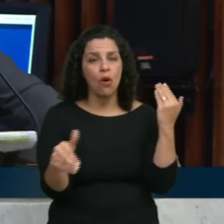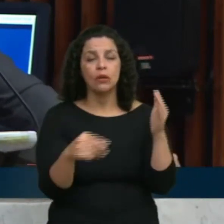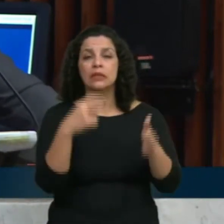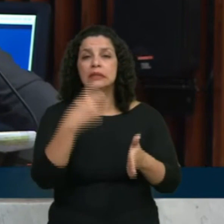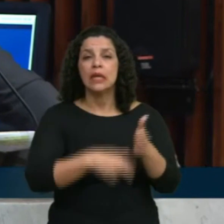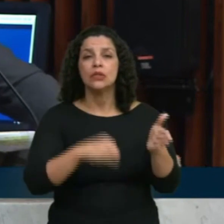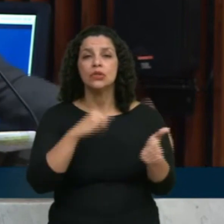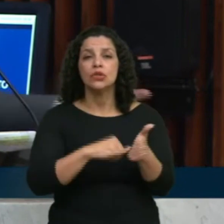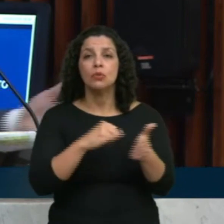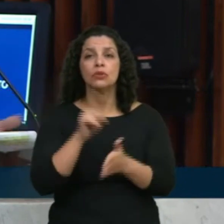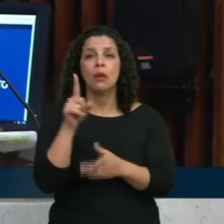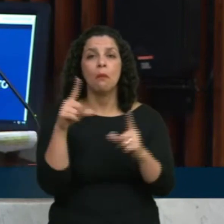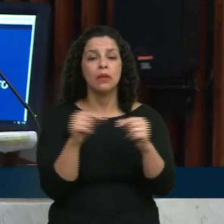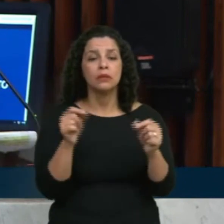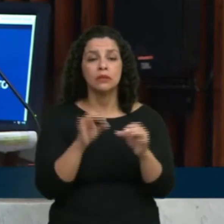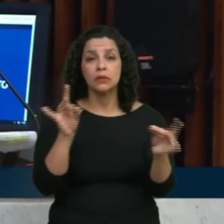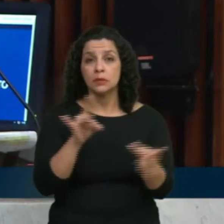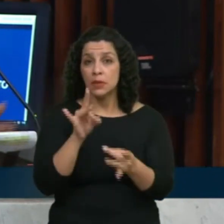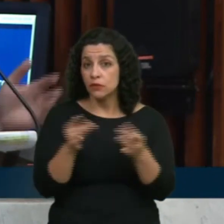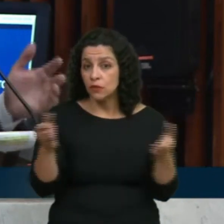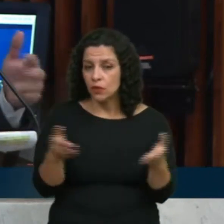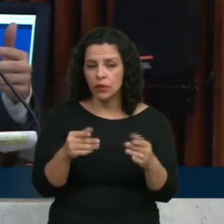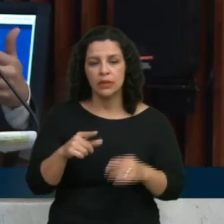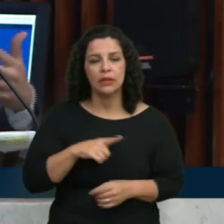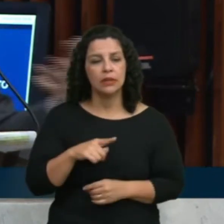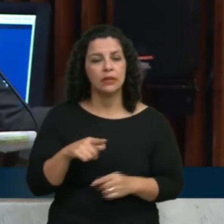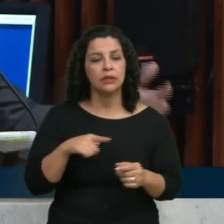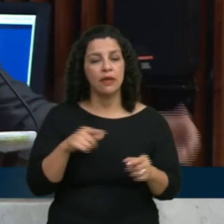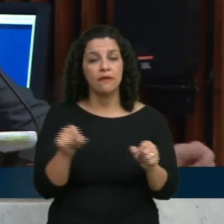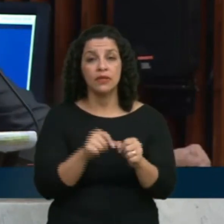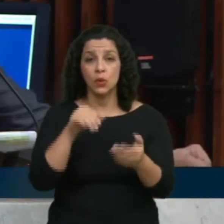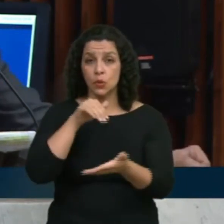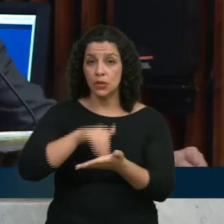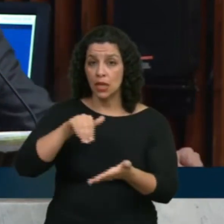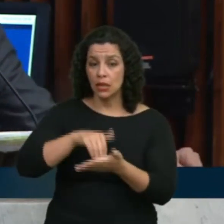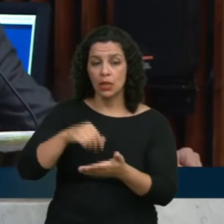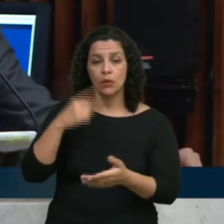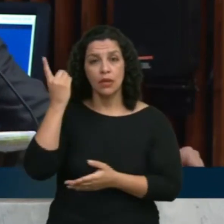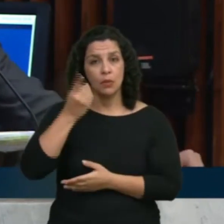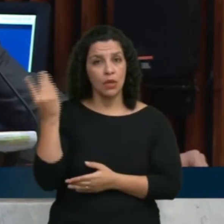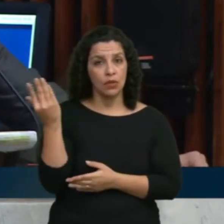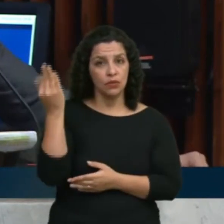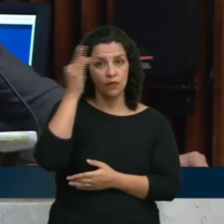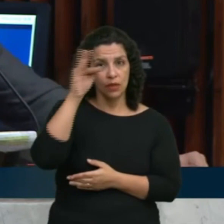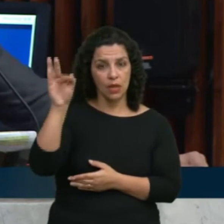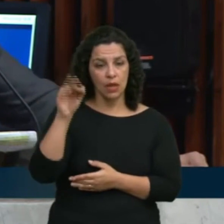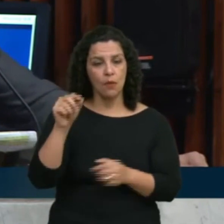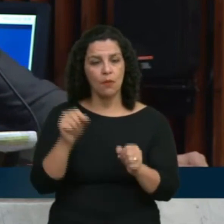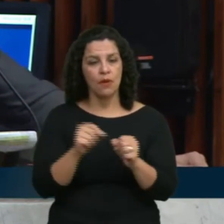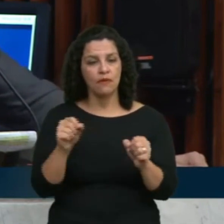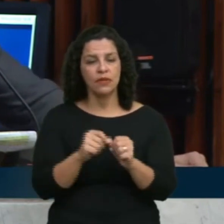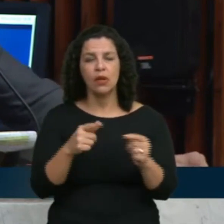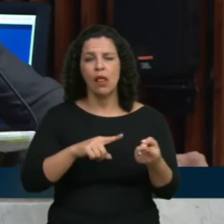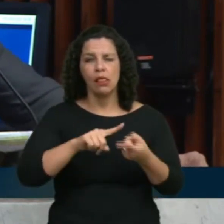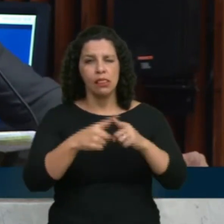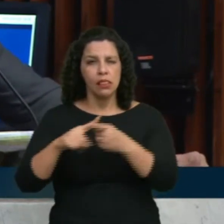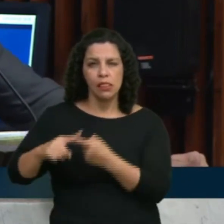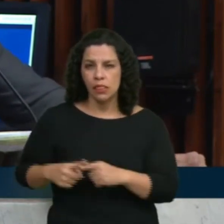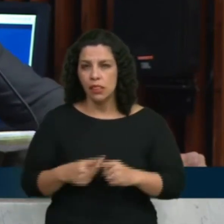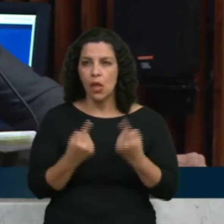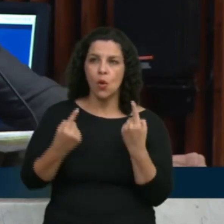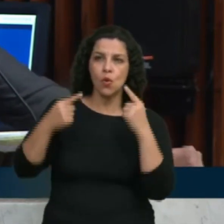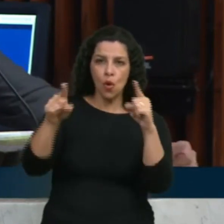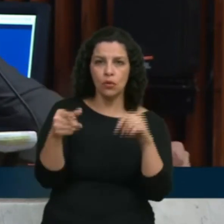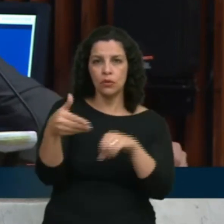tributária. E aqui, em especial, está tirando os seus secretários, que são deputados federais, para fazer articulação contra a